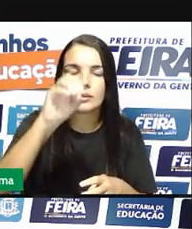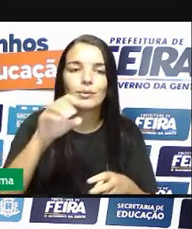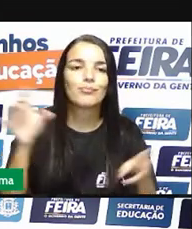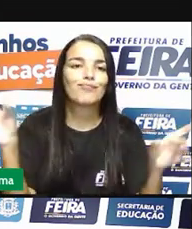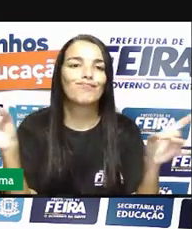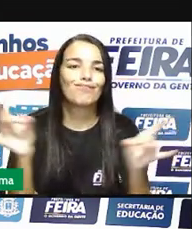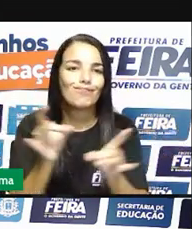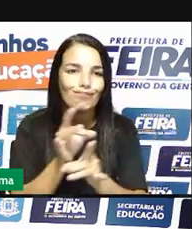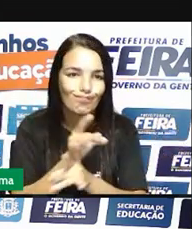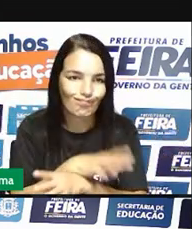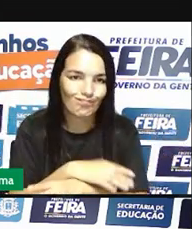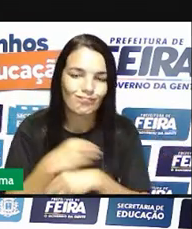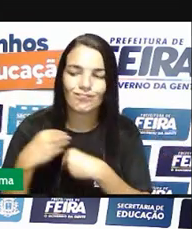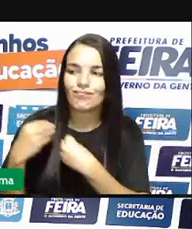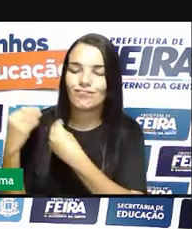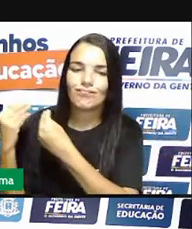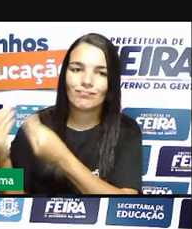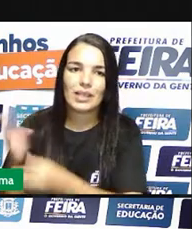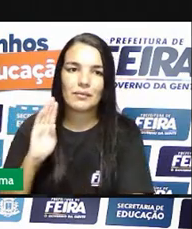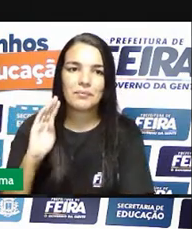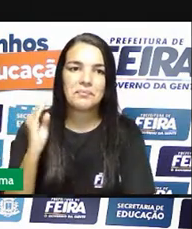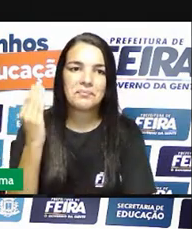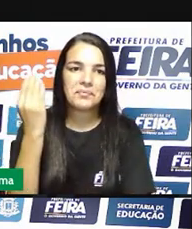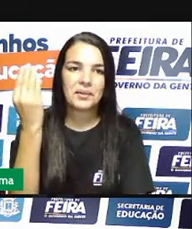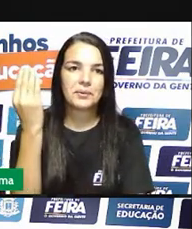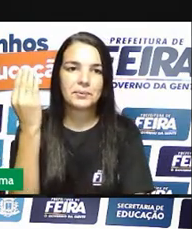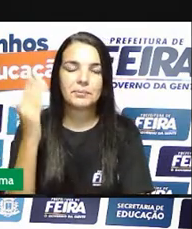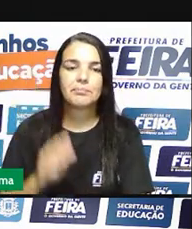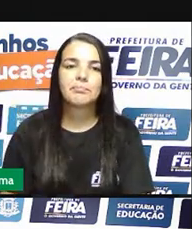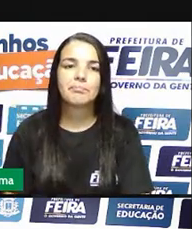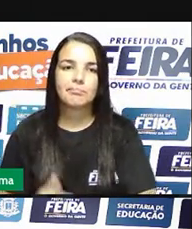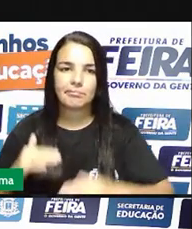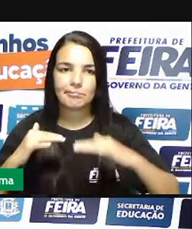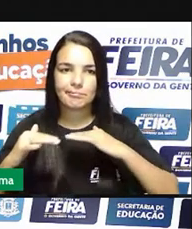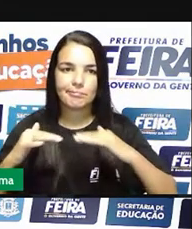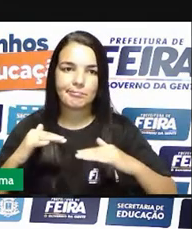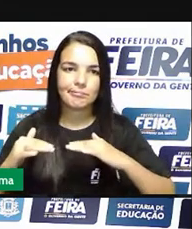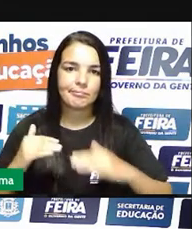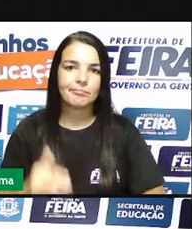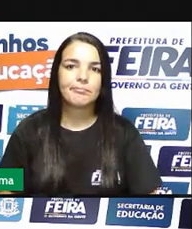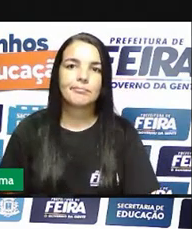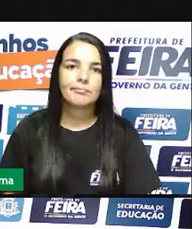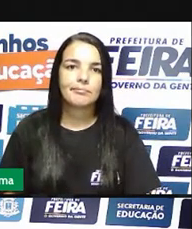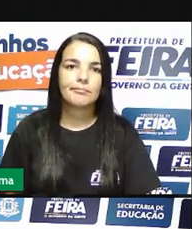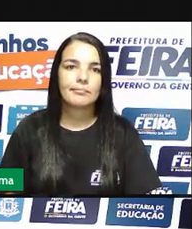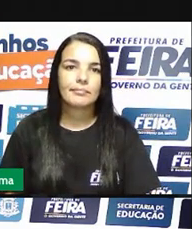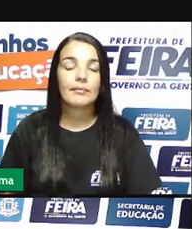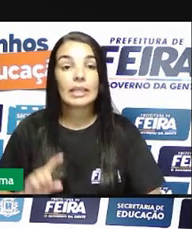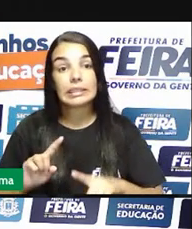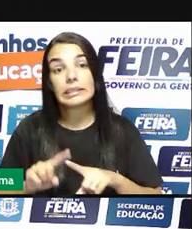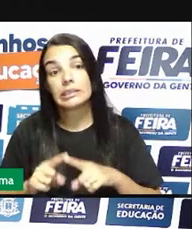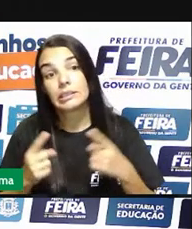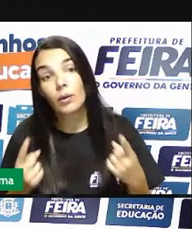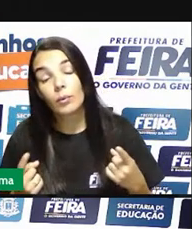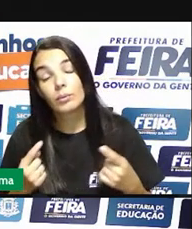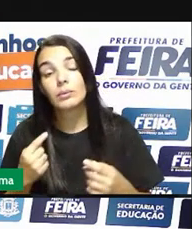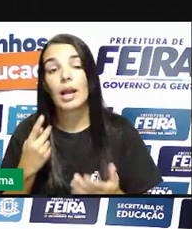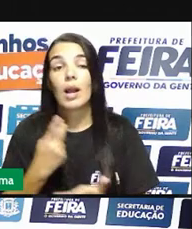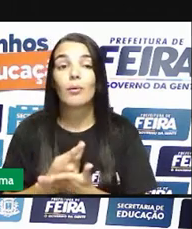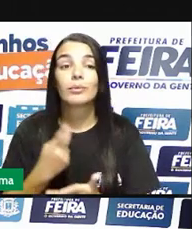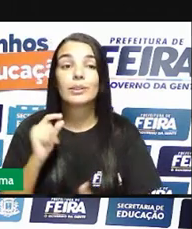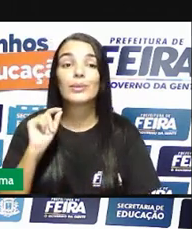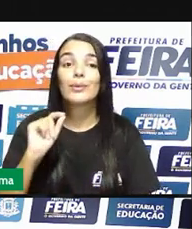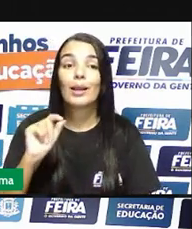acabaram entregando a revolta né o movimento aí e em consequência a isso